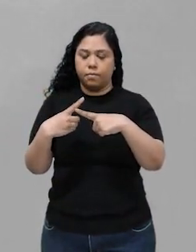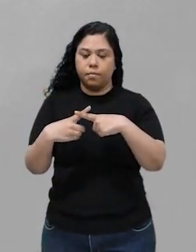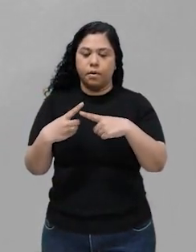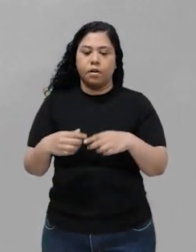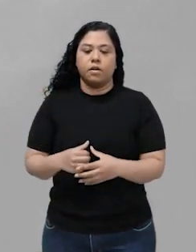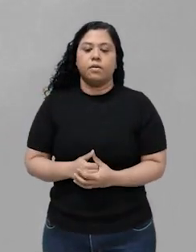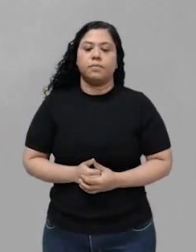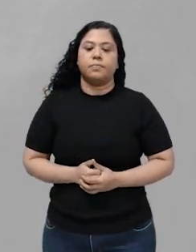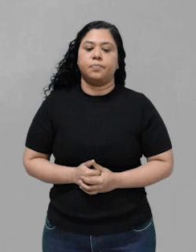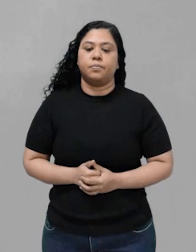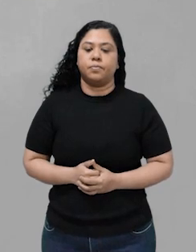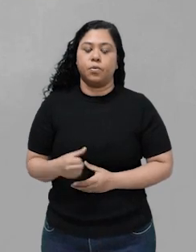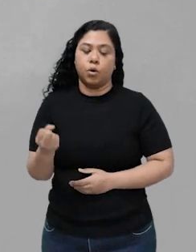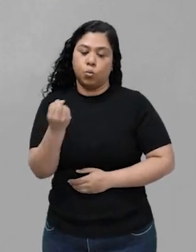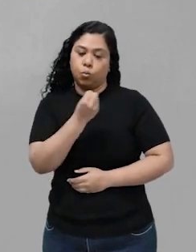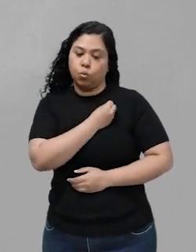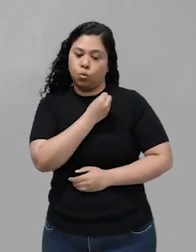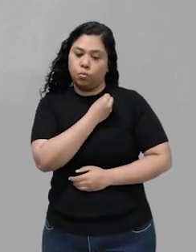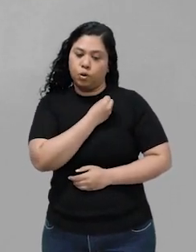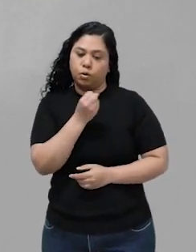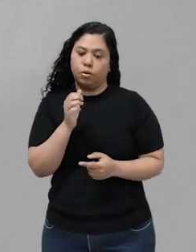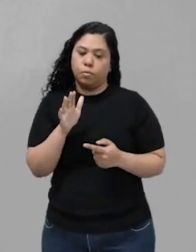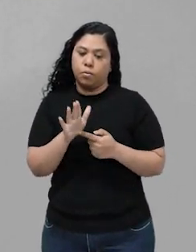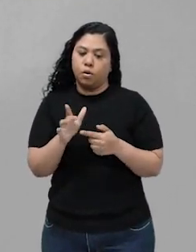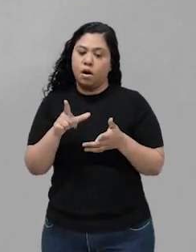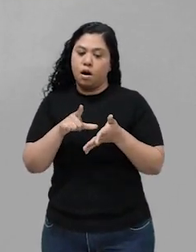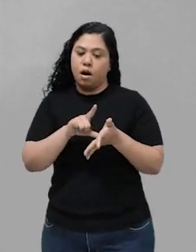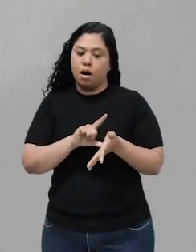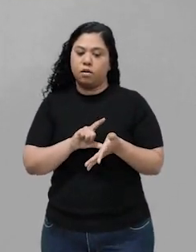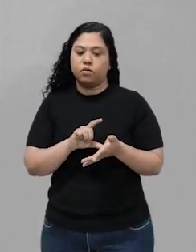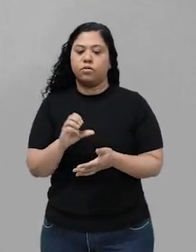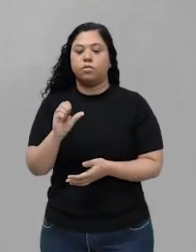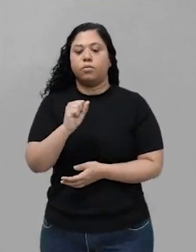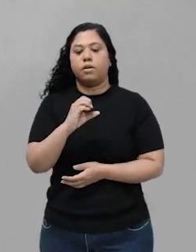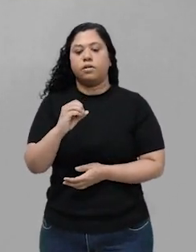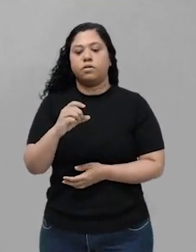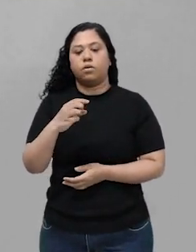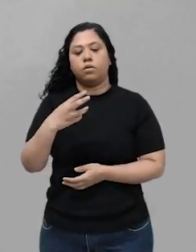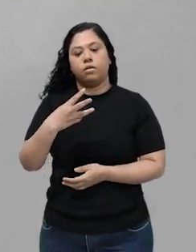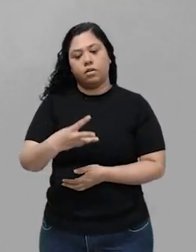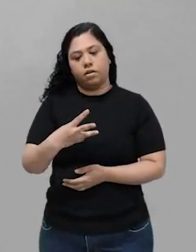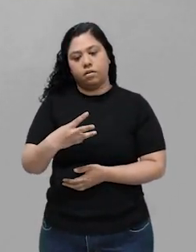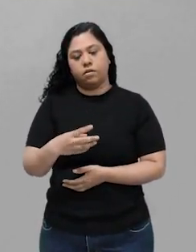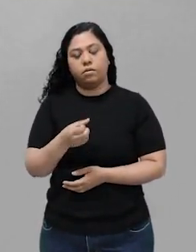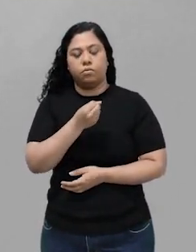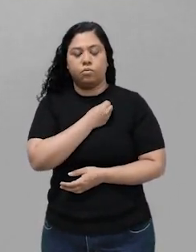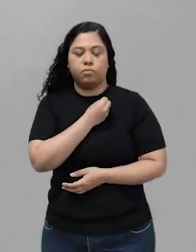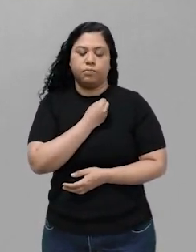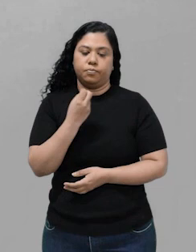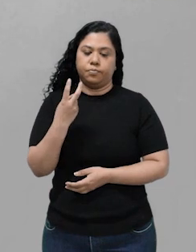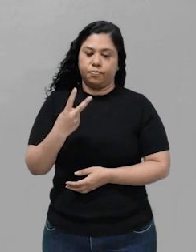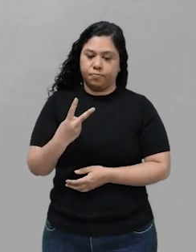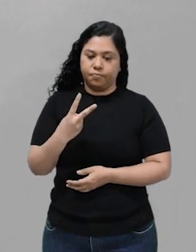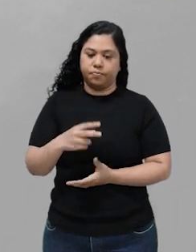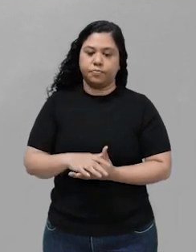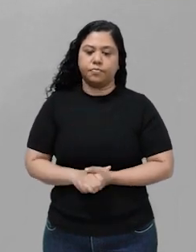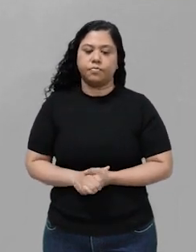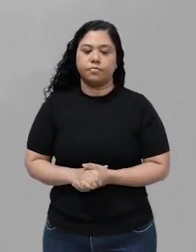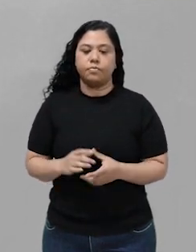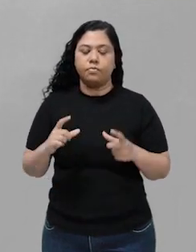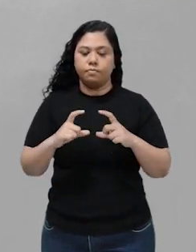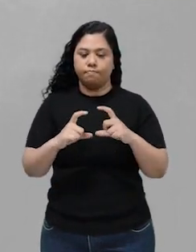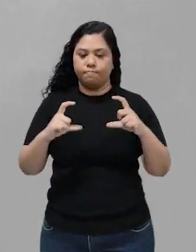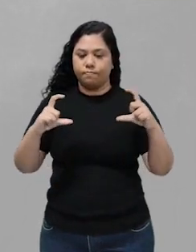Porque o coeficiente, ou seja, o número que aparece antes do SO3, turma, olha aqui na tela, é o número 2. Então, na